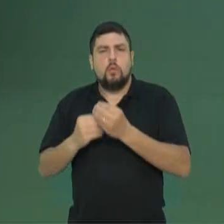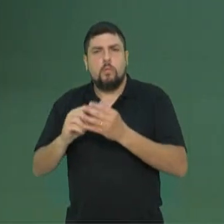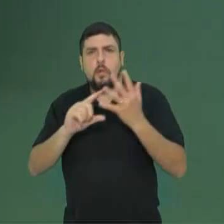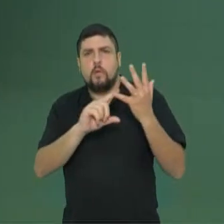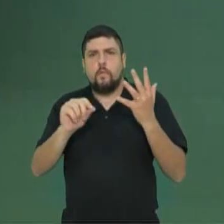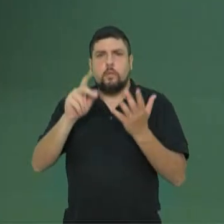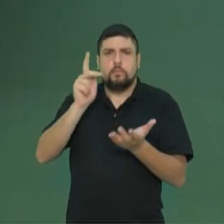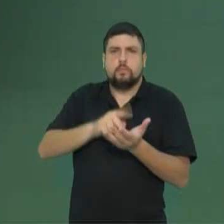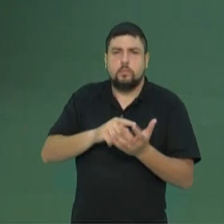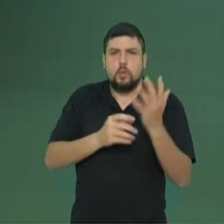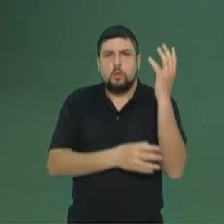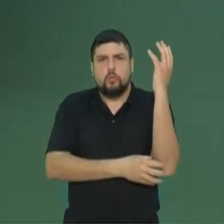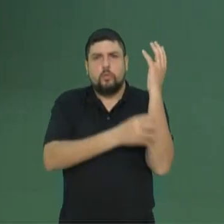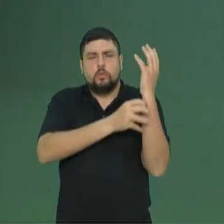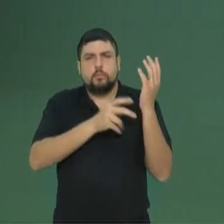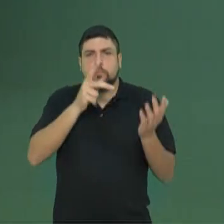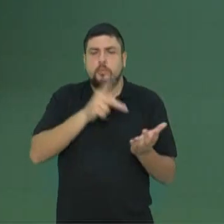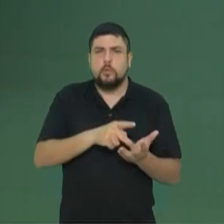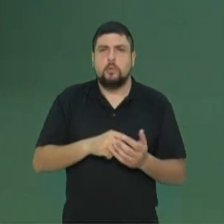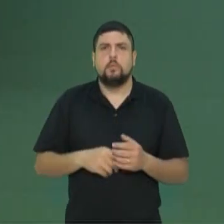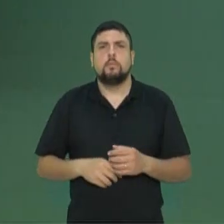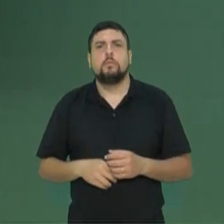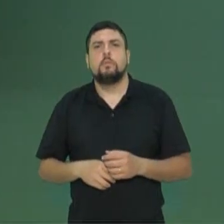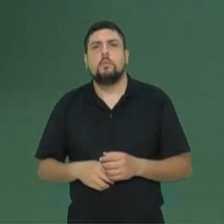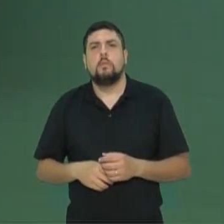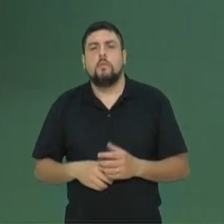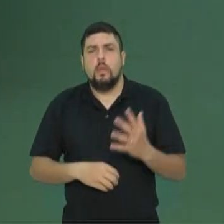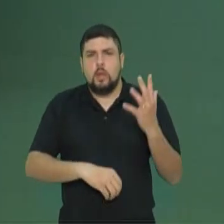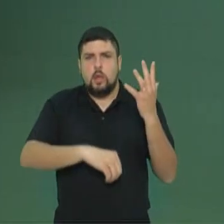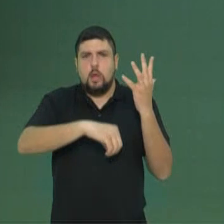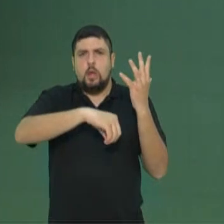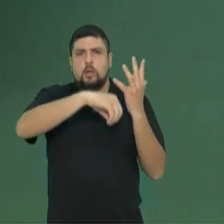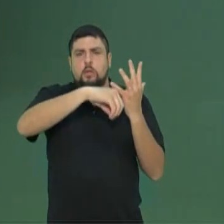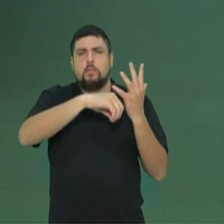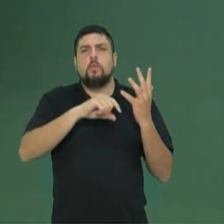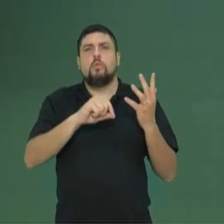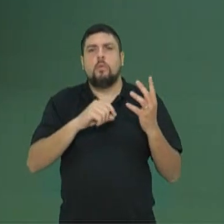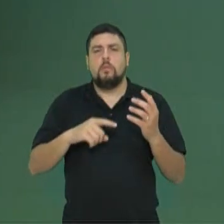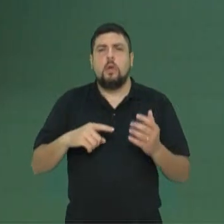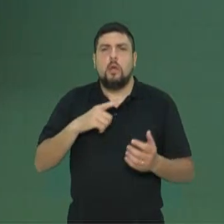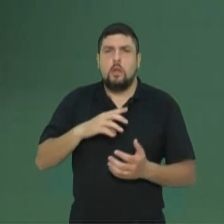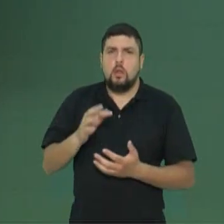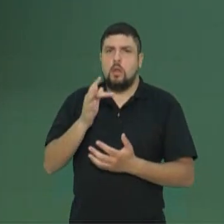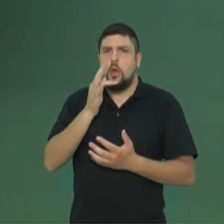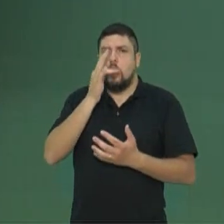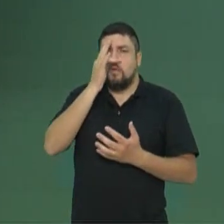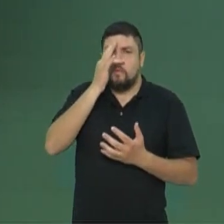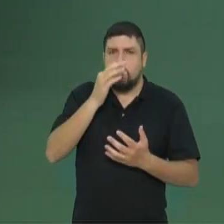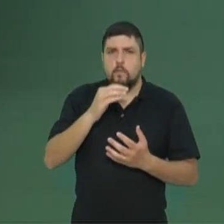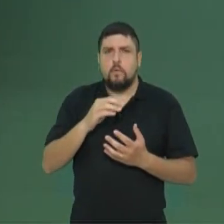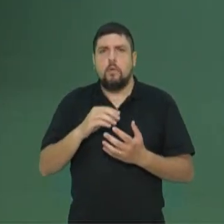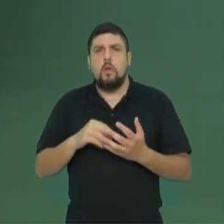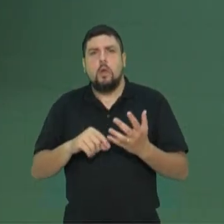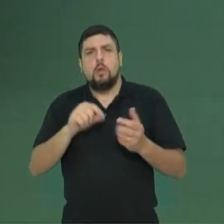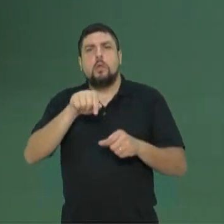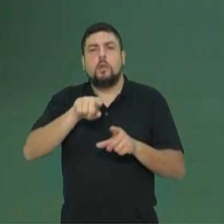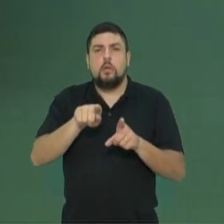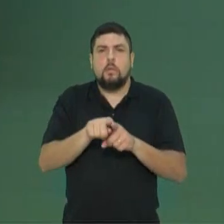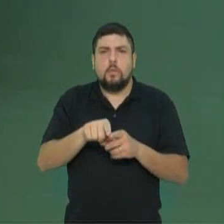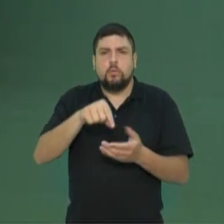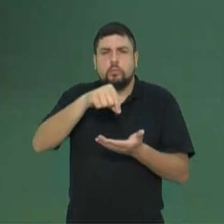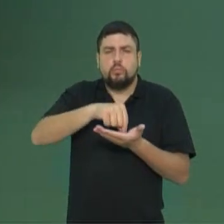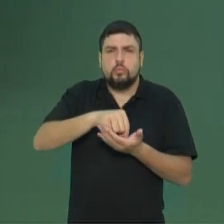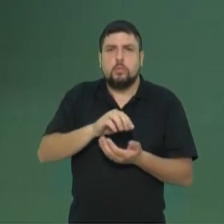verdadeira. Giminospermas, que tem, além de tudo isso, flor, chamada estróbilo e semente. E as